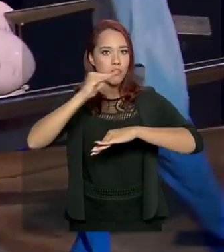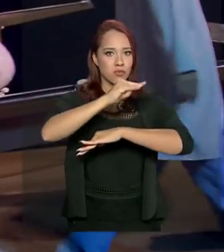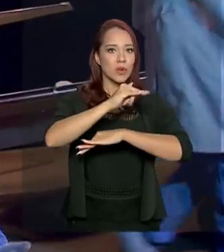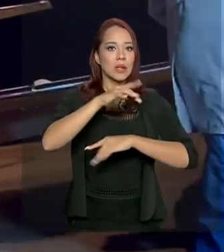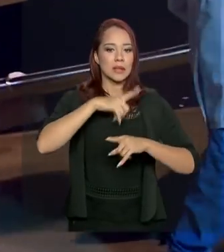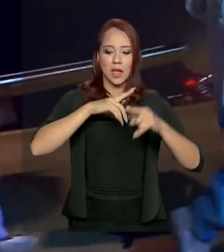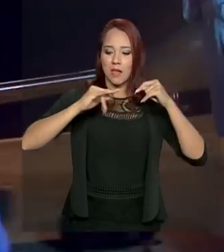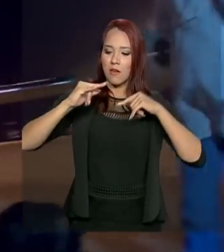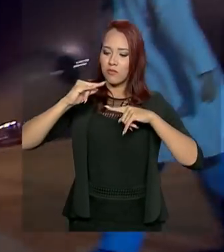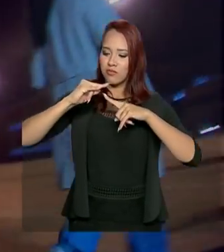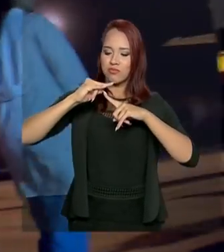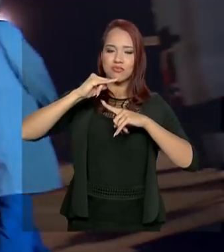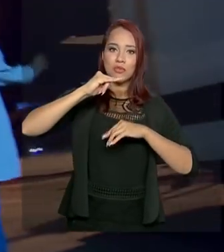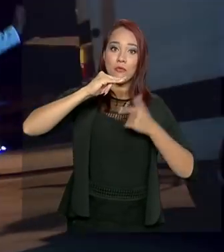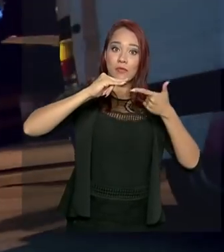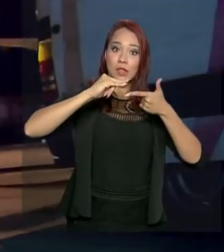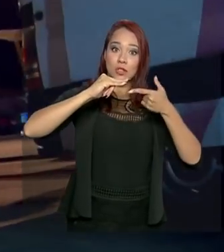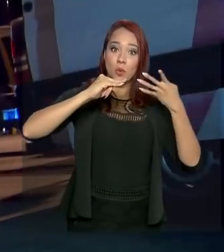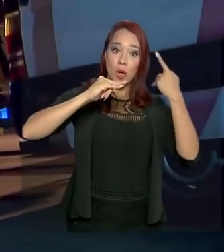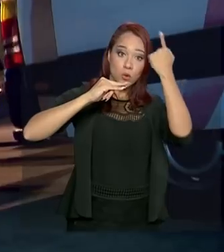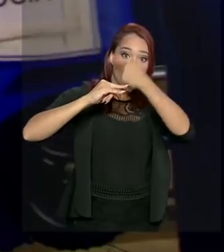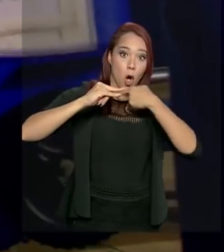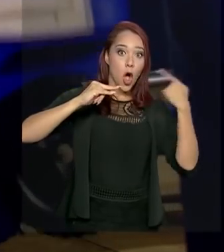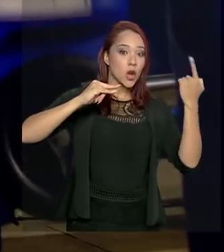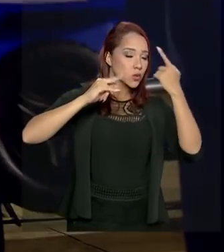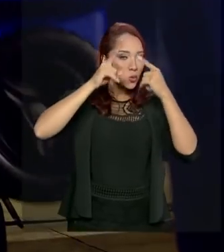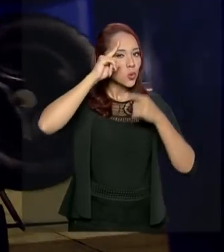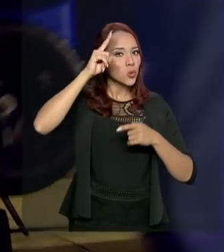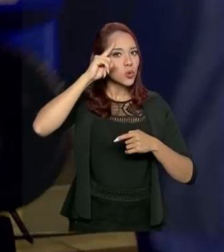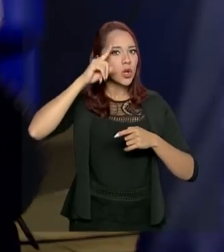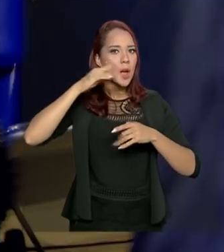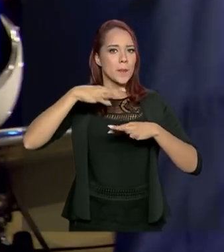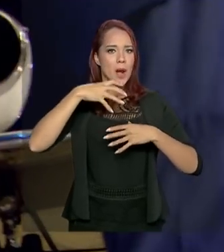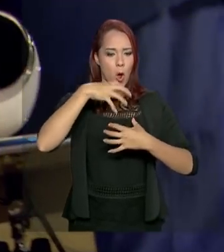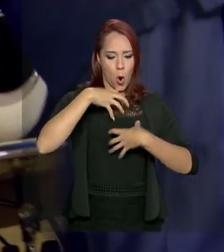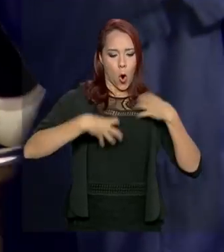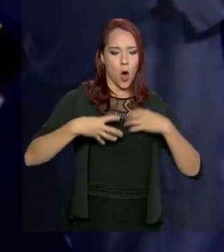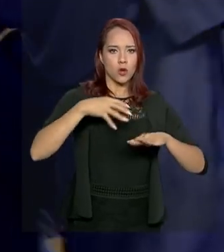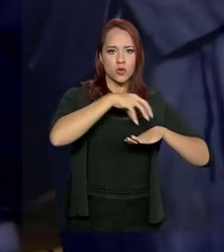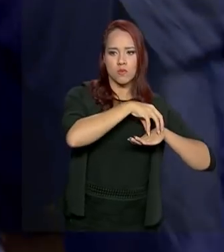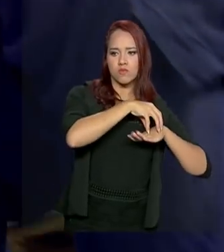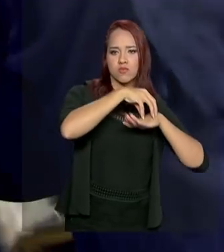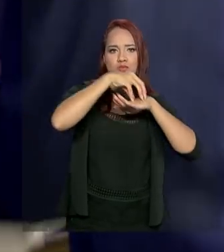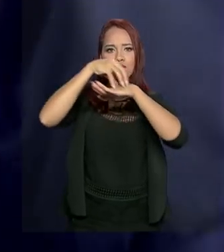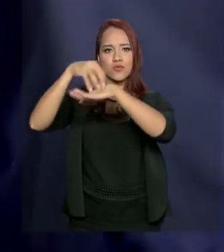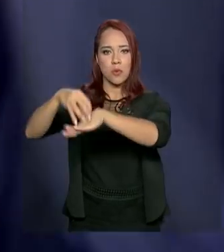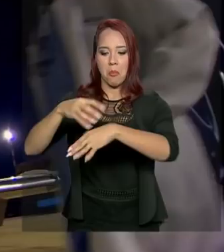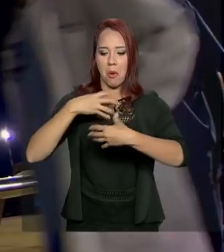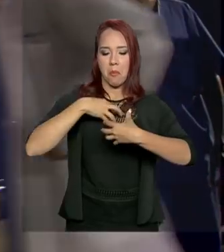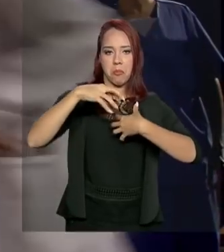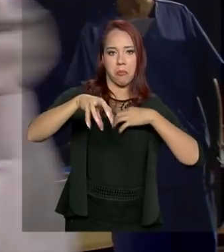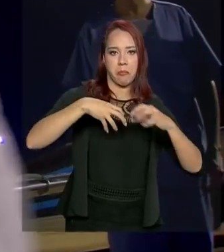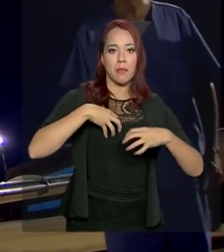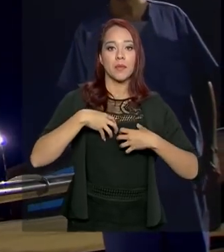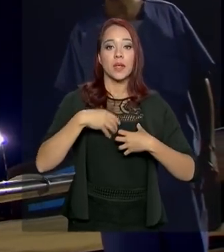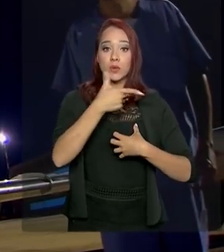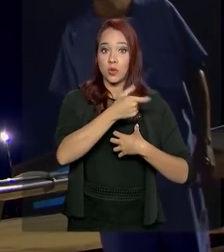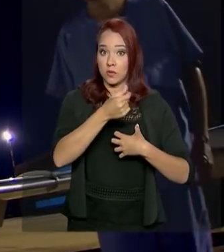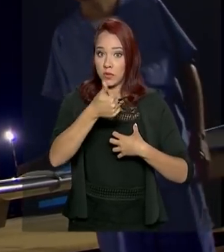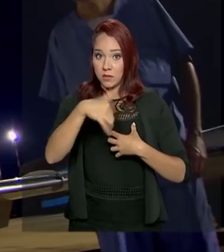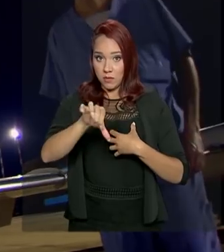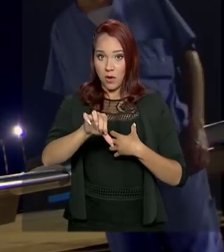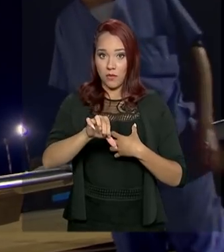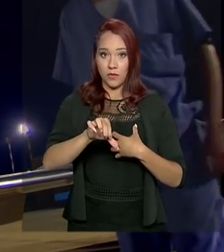aeronave disponível 24 horas por dia para o transporte de órgãos para transplante. Em 2019,